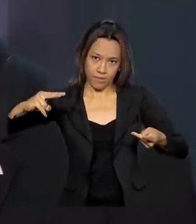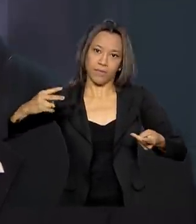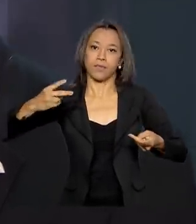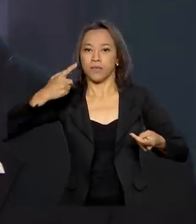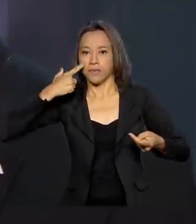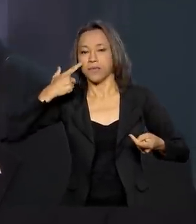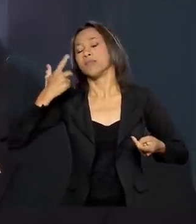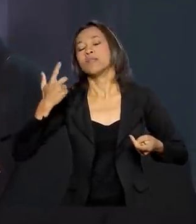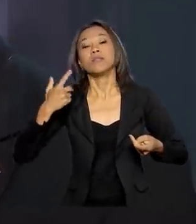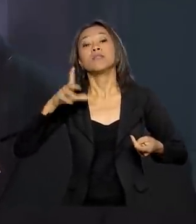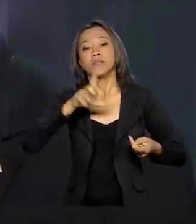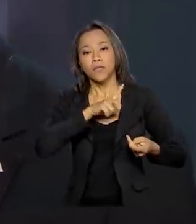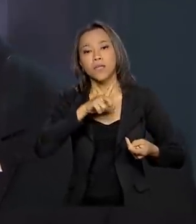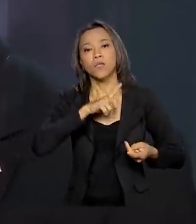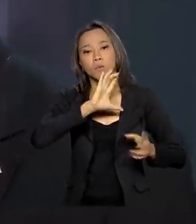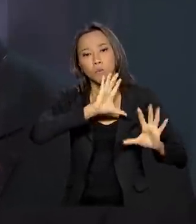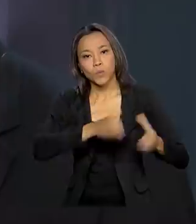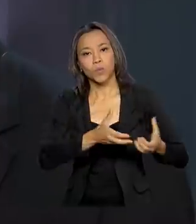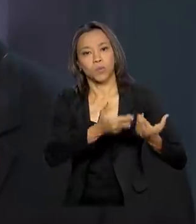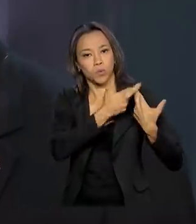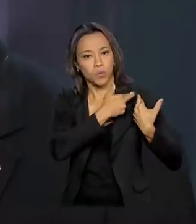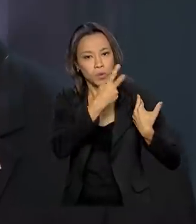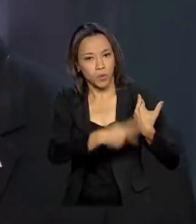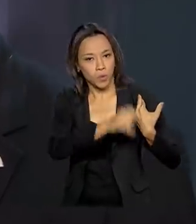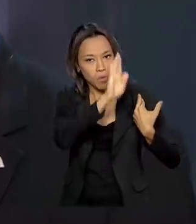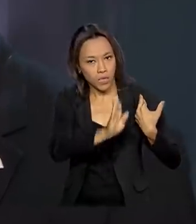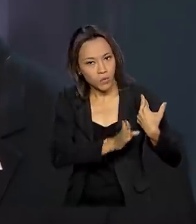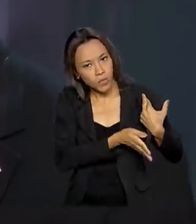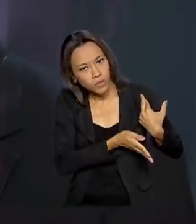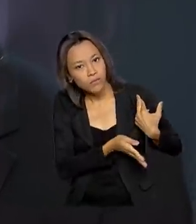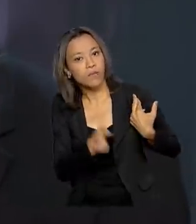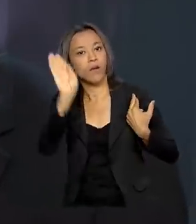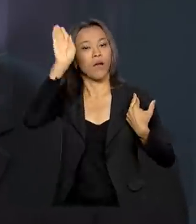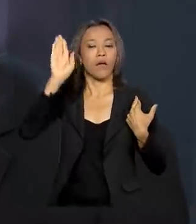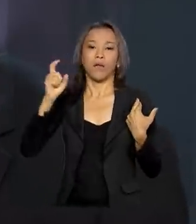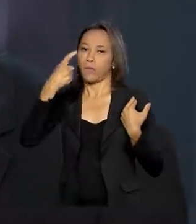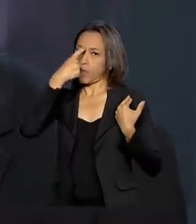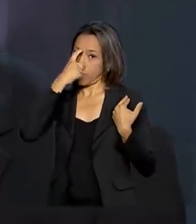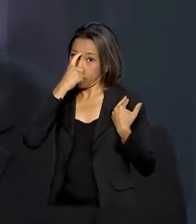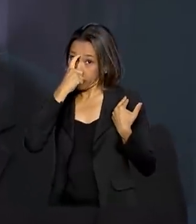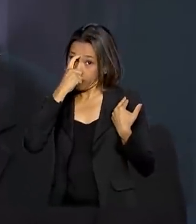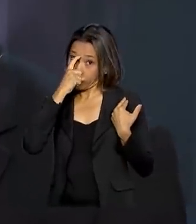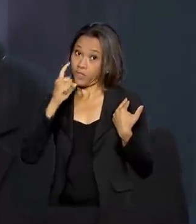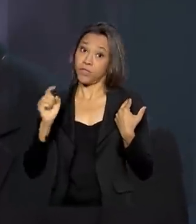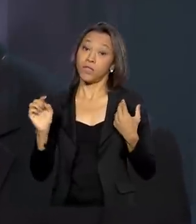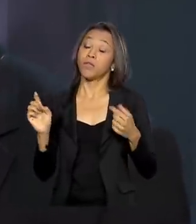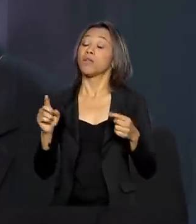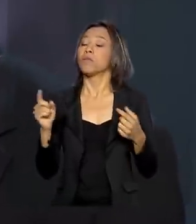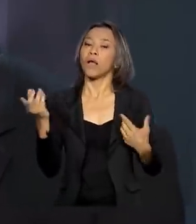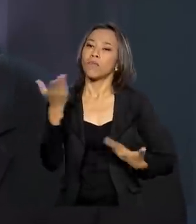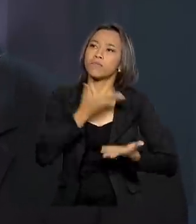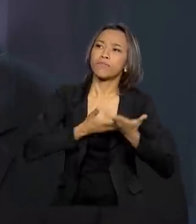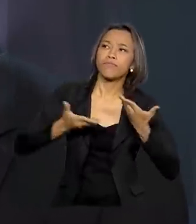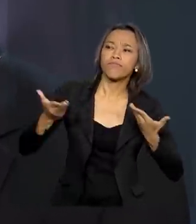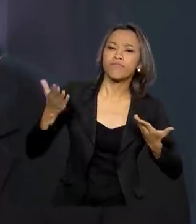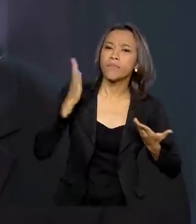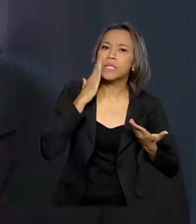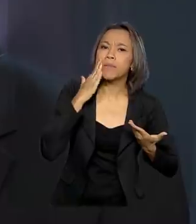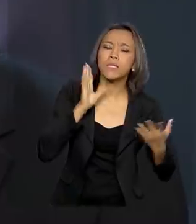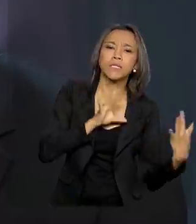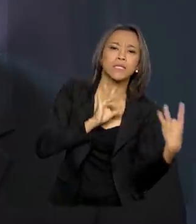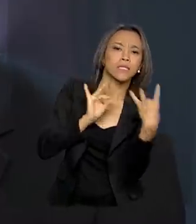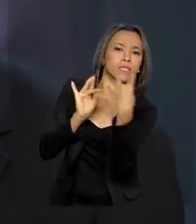missão brasileira que vai à Índia e, posteriormente, uma missão indiana que vem ao Brasil para nós trabalharmos no